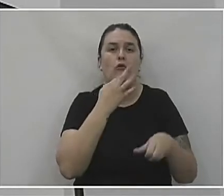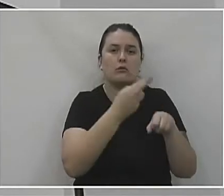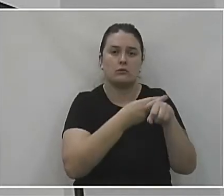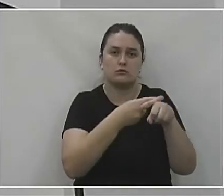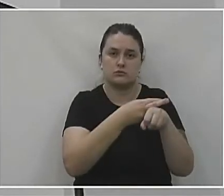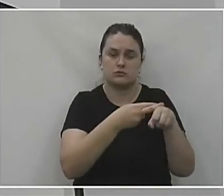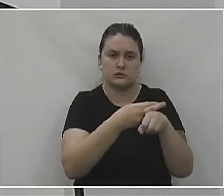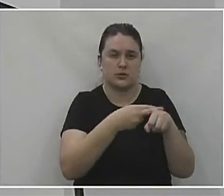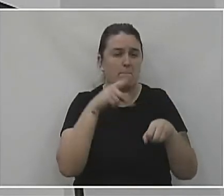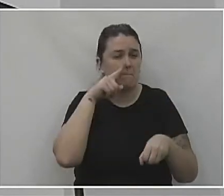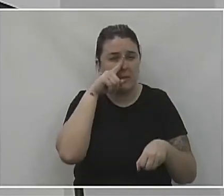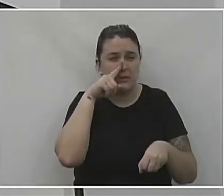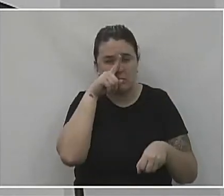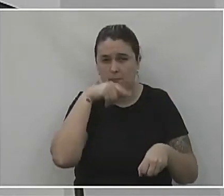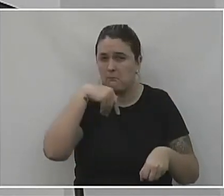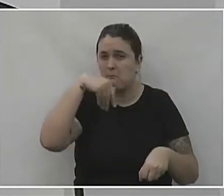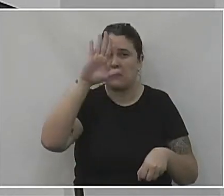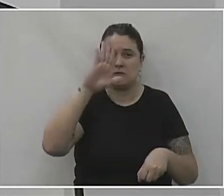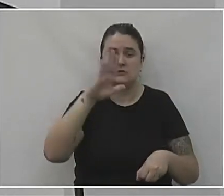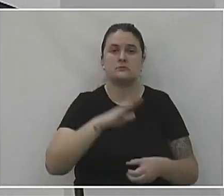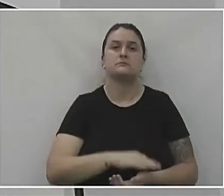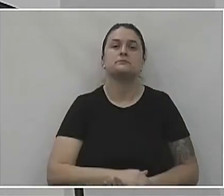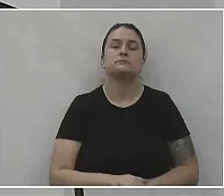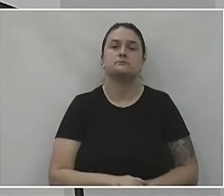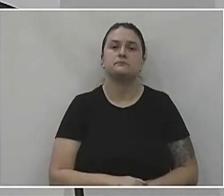Totalizando aqui 147 óbitos.